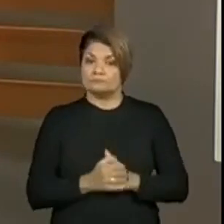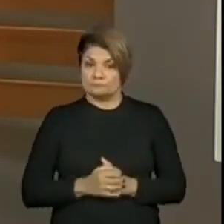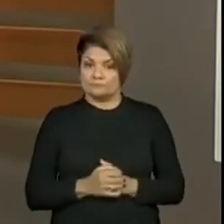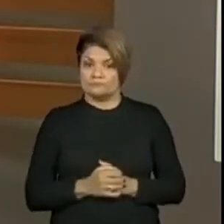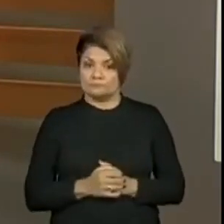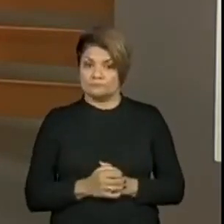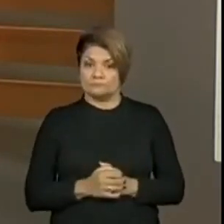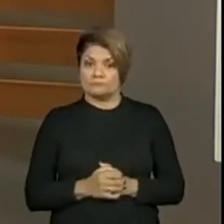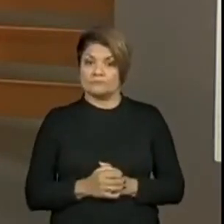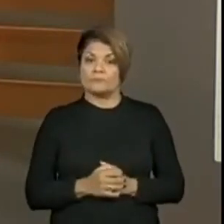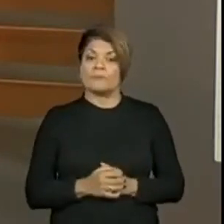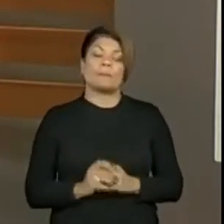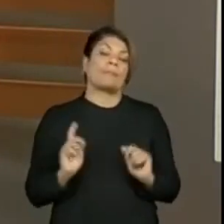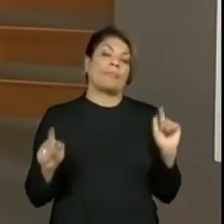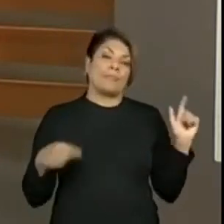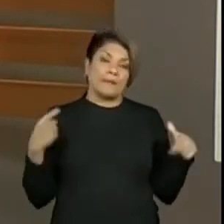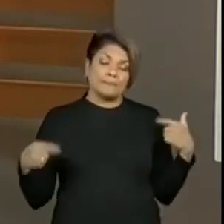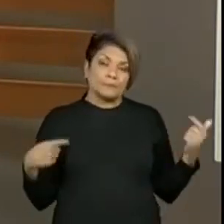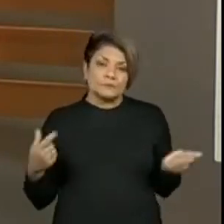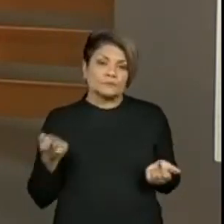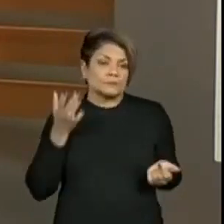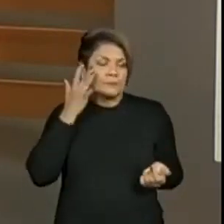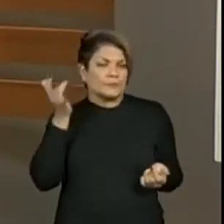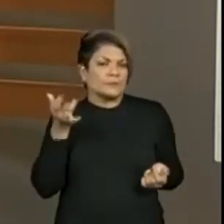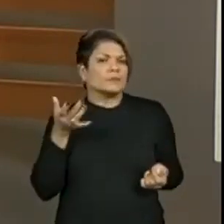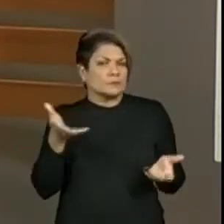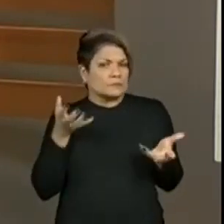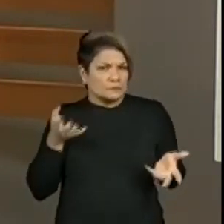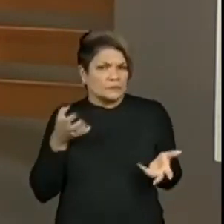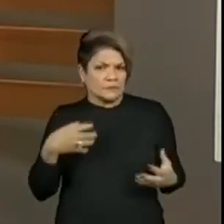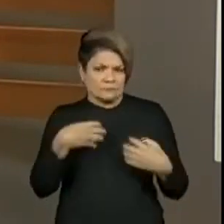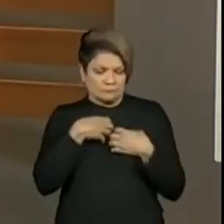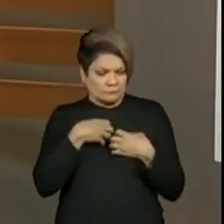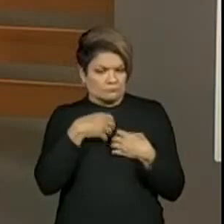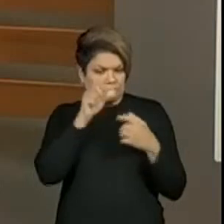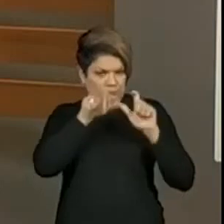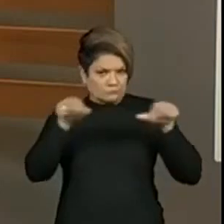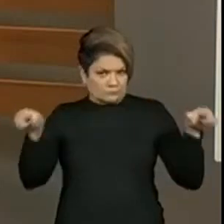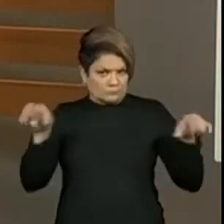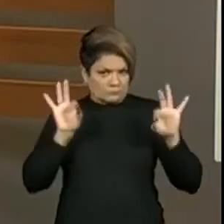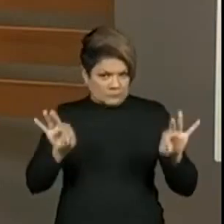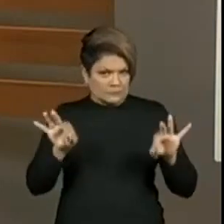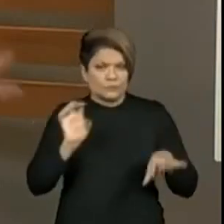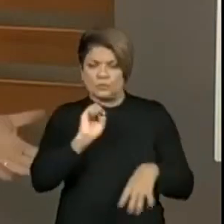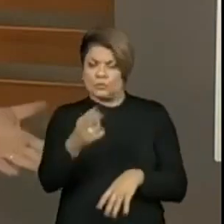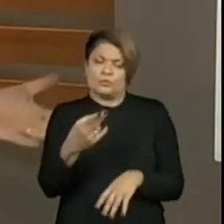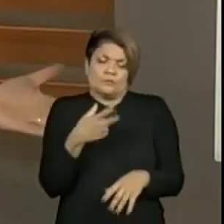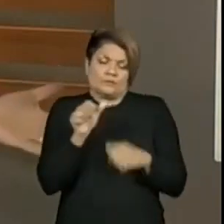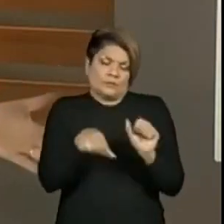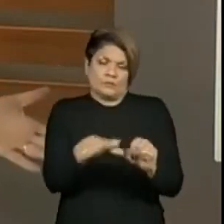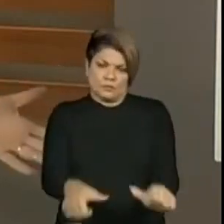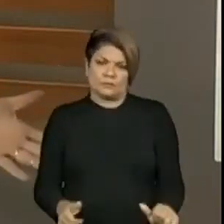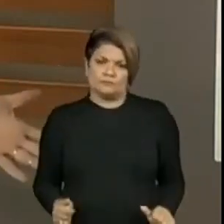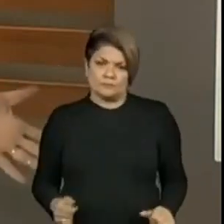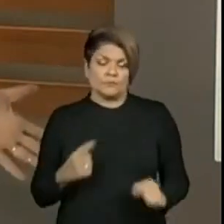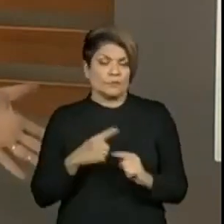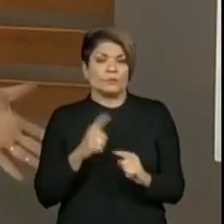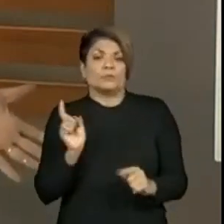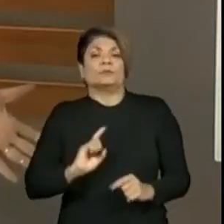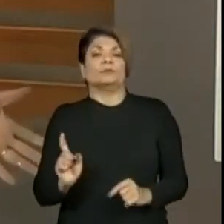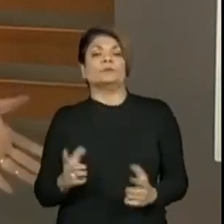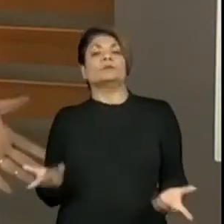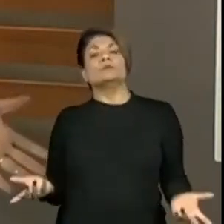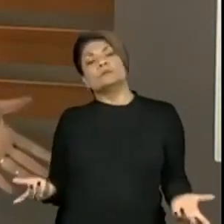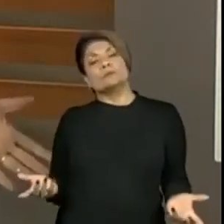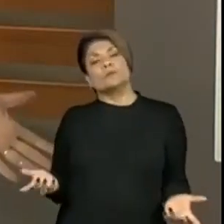E depois garantir amanhã se a gente vier deixar eles com essas características ou se a gente vai mudar. Por que não o vilão ficar bonzinho?